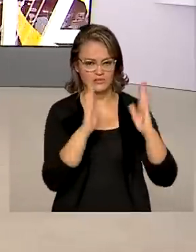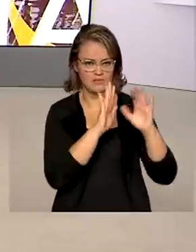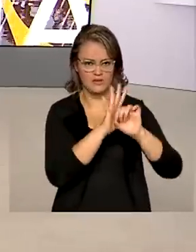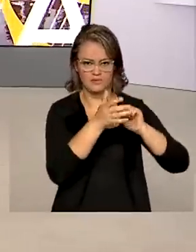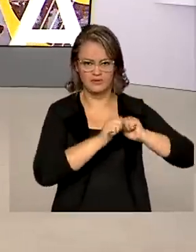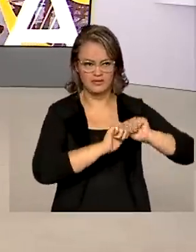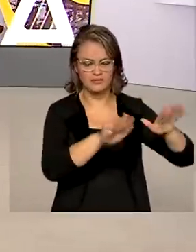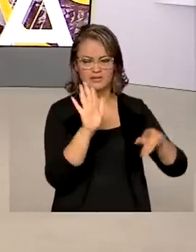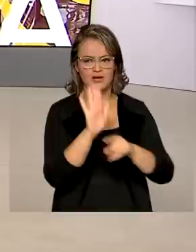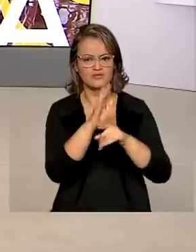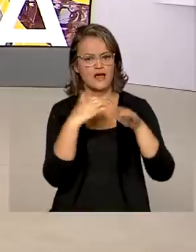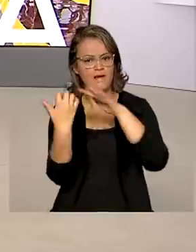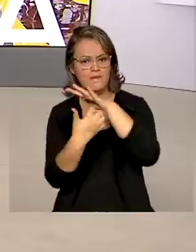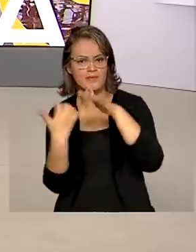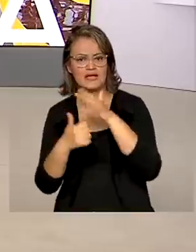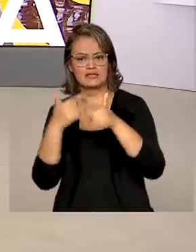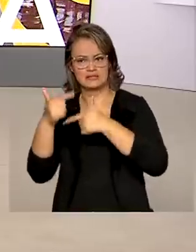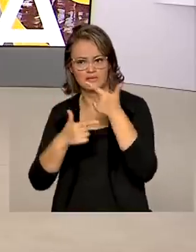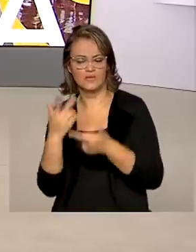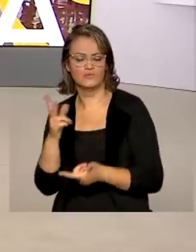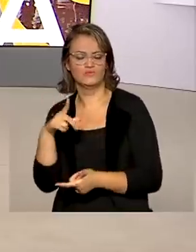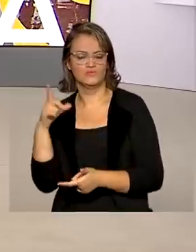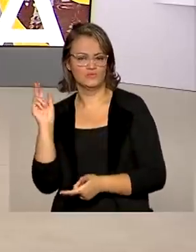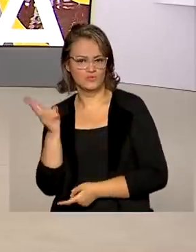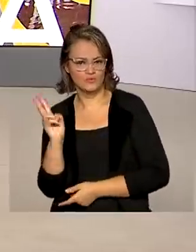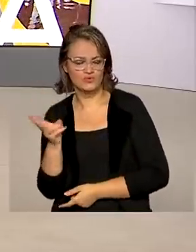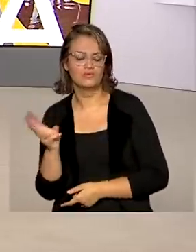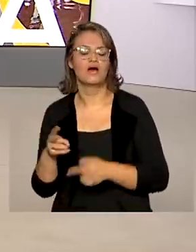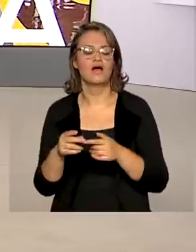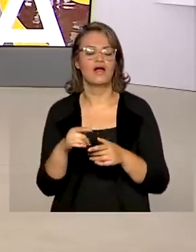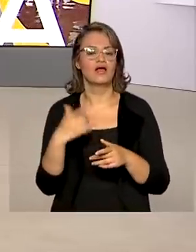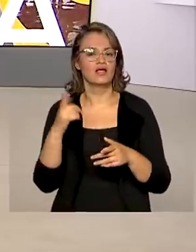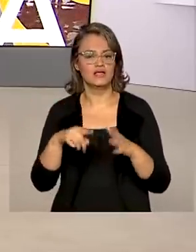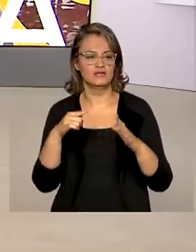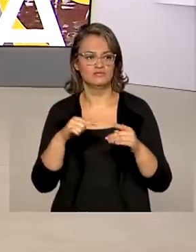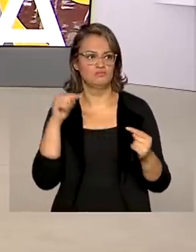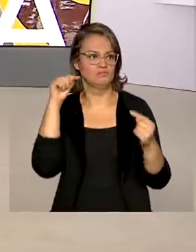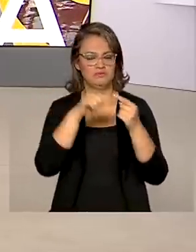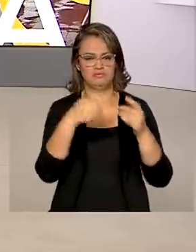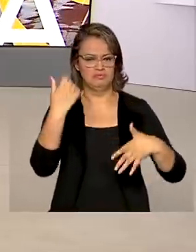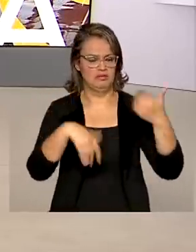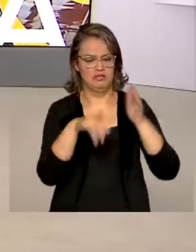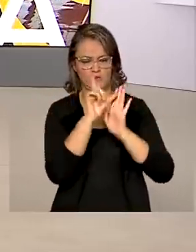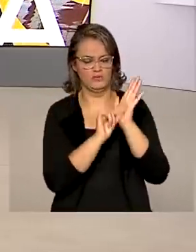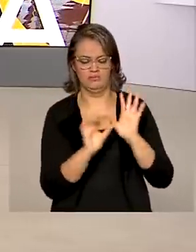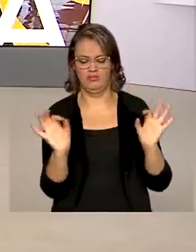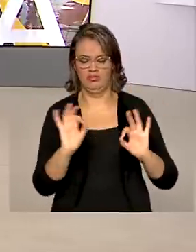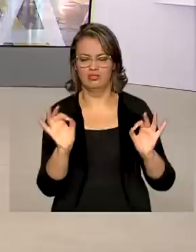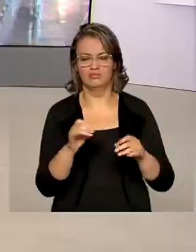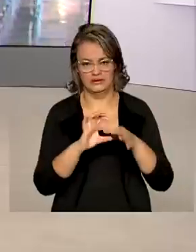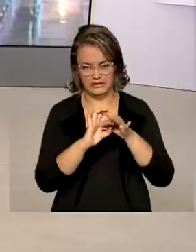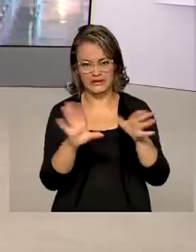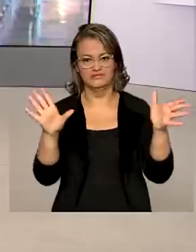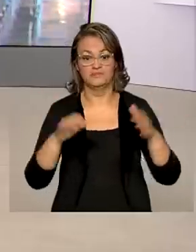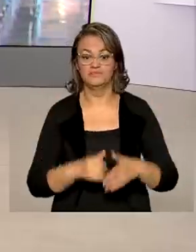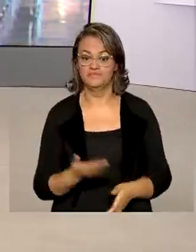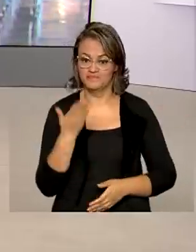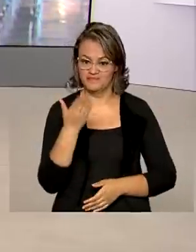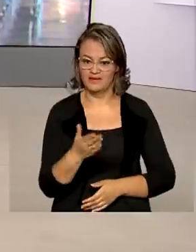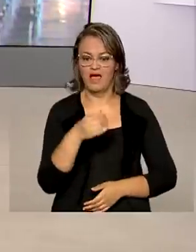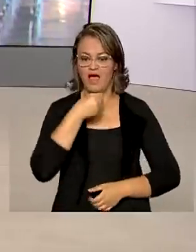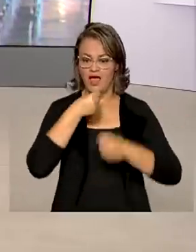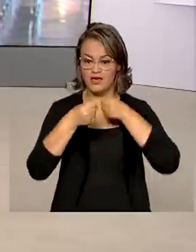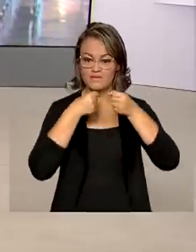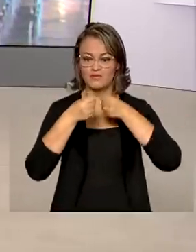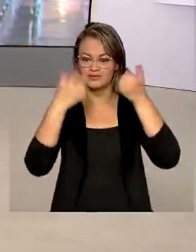socorro a empresas e na manutenção de empregos, sejam feitos sem indicação específica no orçamento. Vamos conversar com o Glauco de Queiroz,